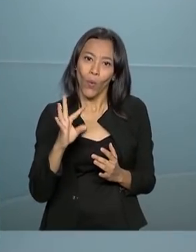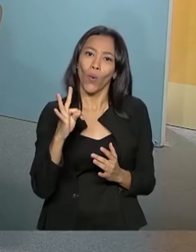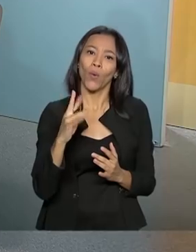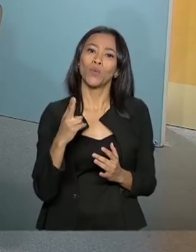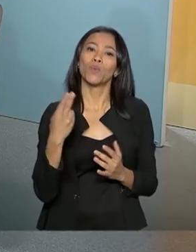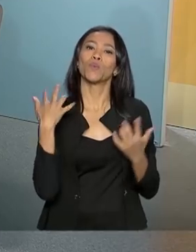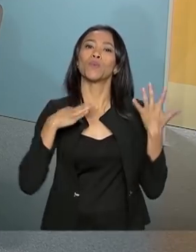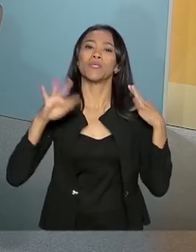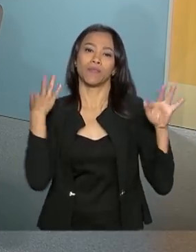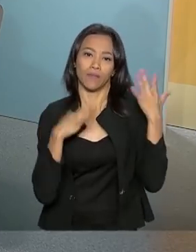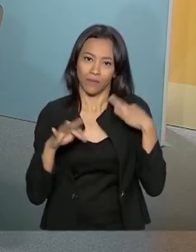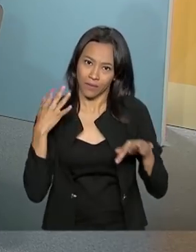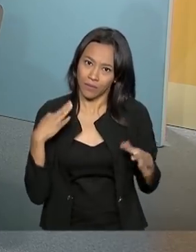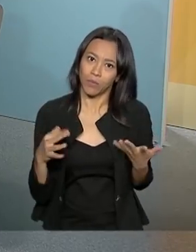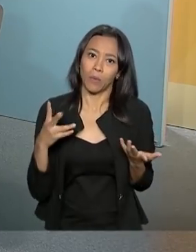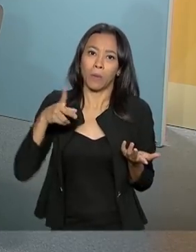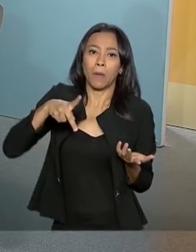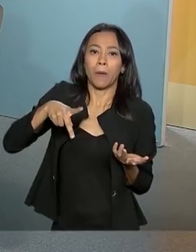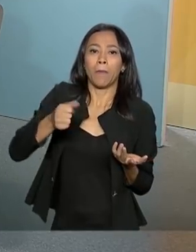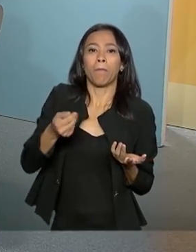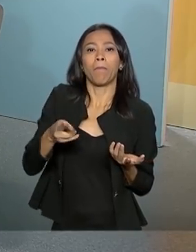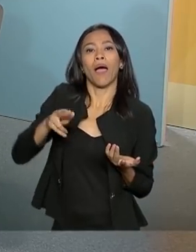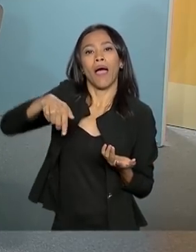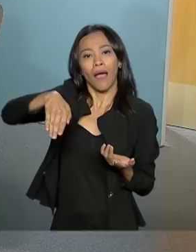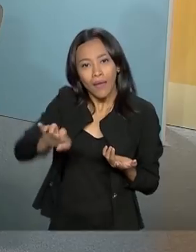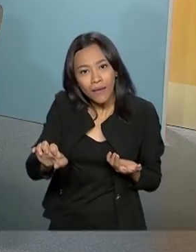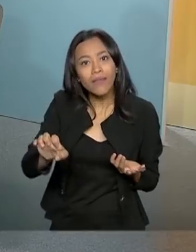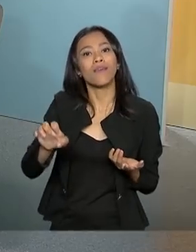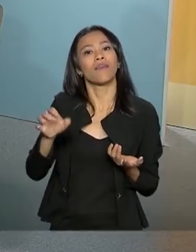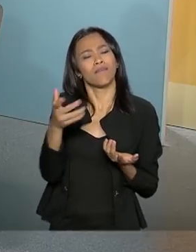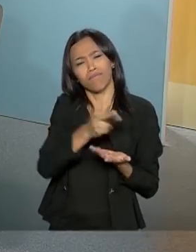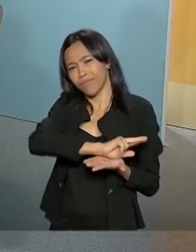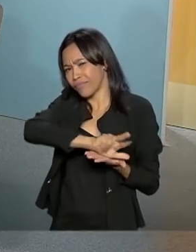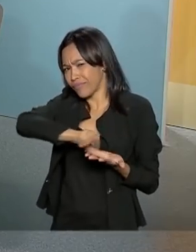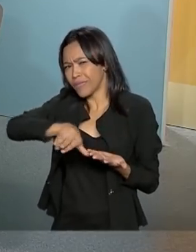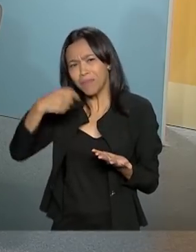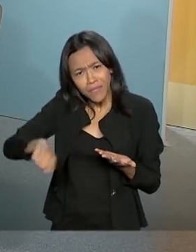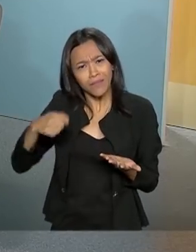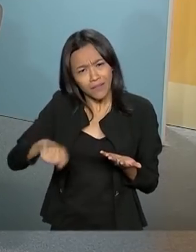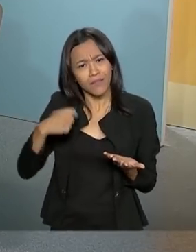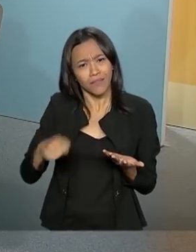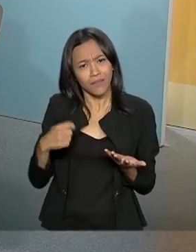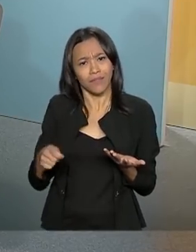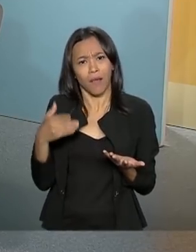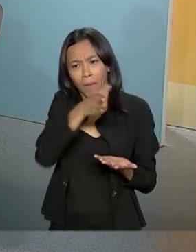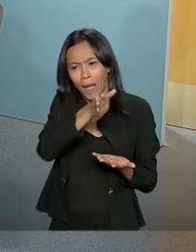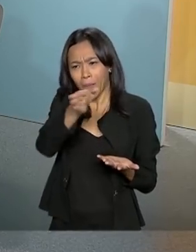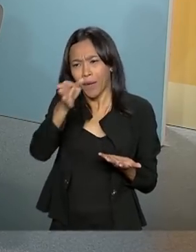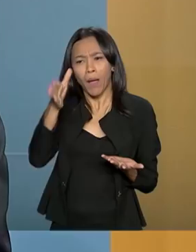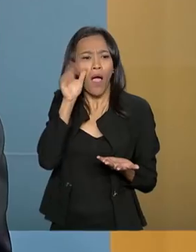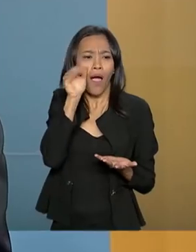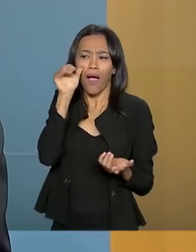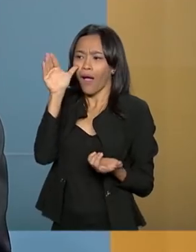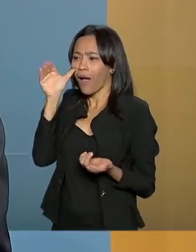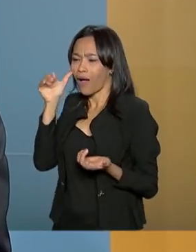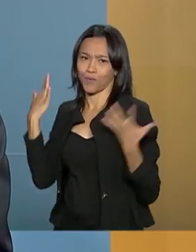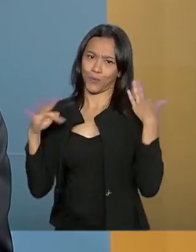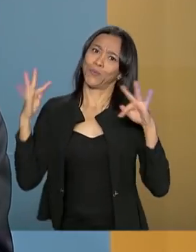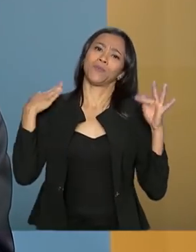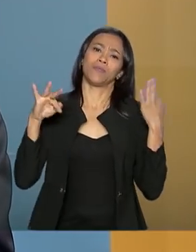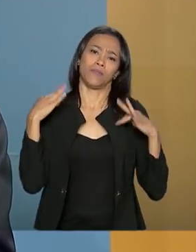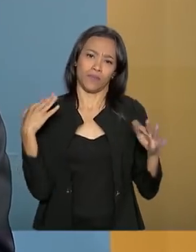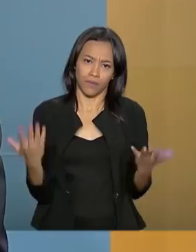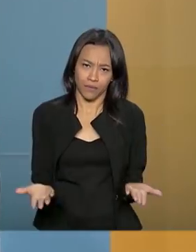também, Parques nacionais e que precisam ter o seu turismo incrementado, aumentado. Faremos isso através